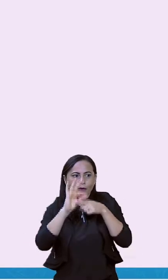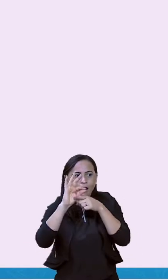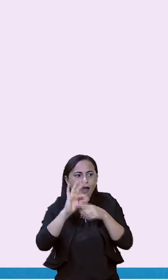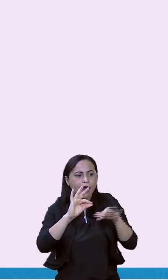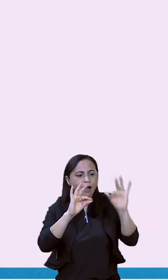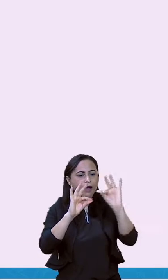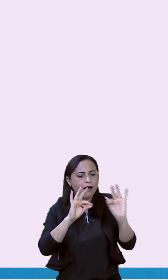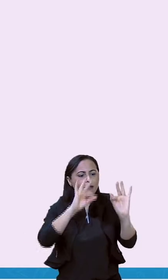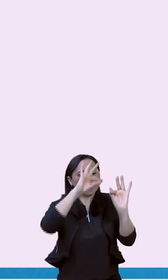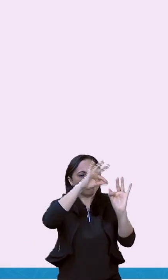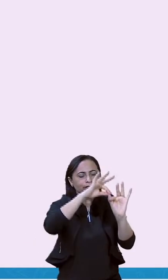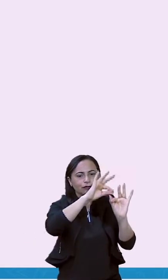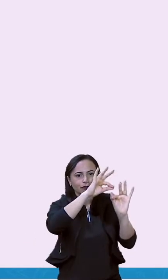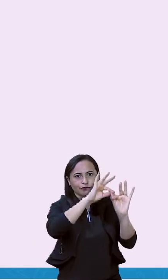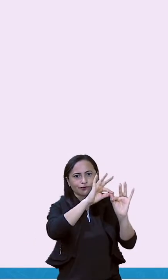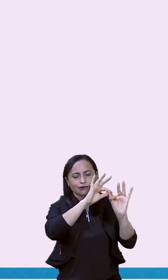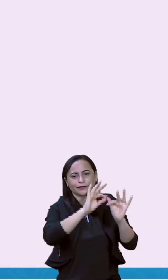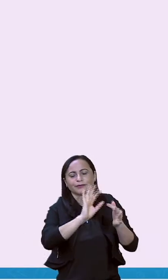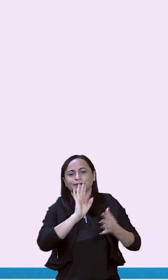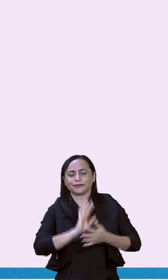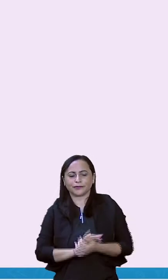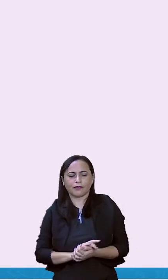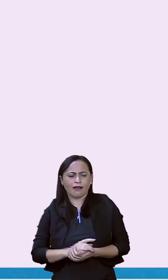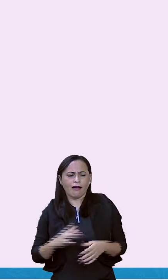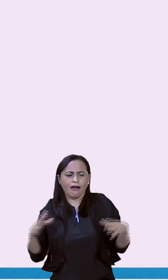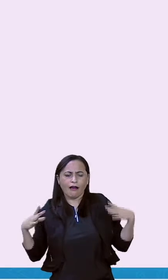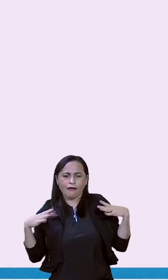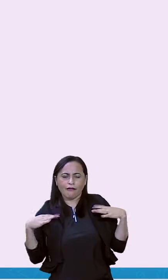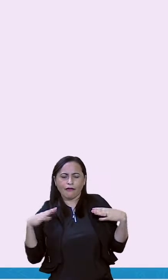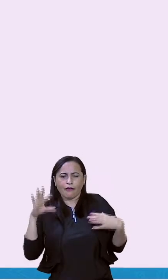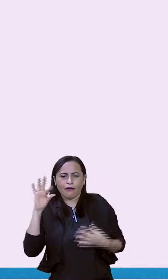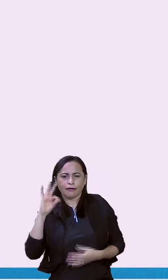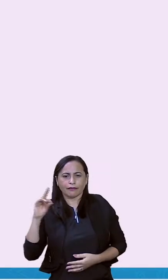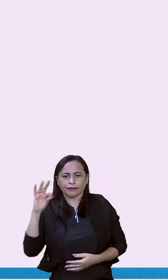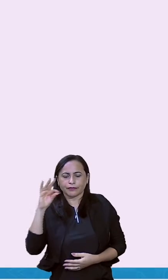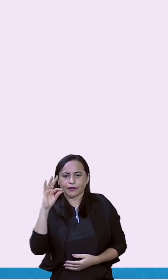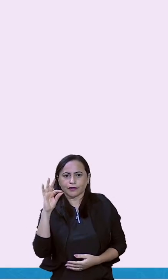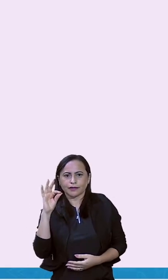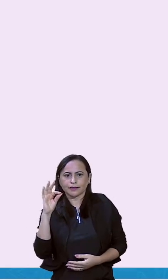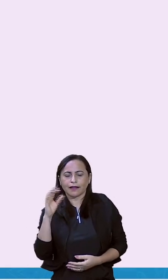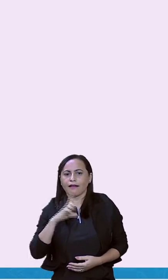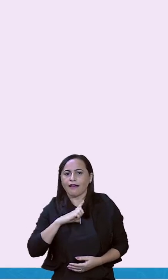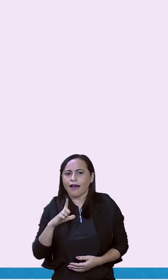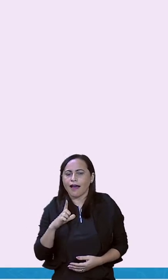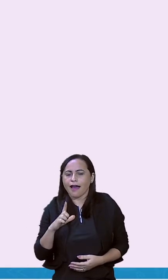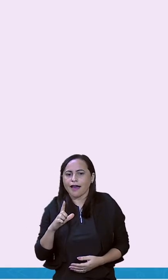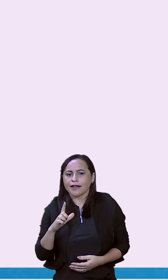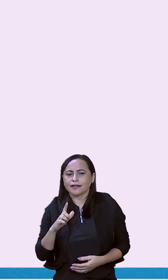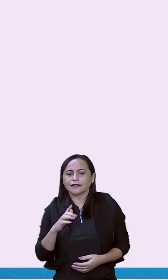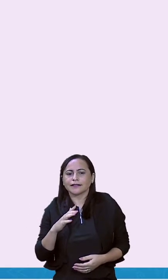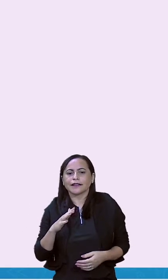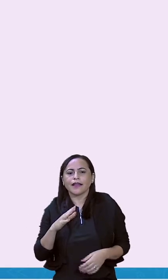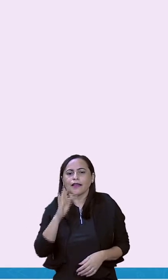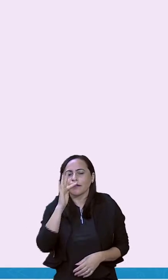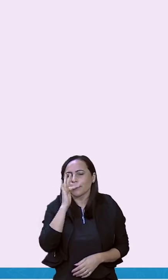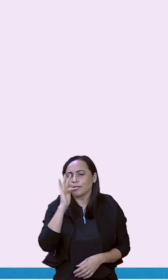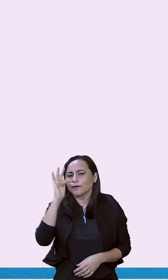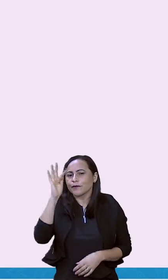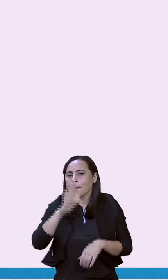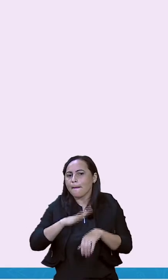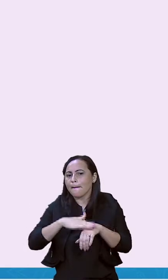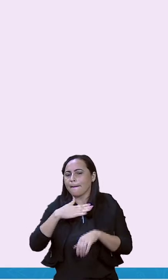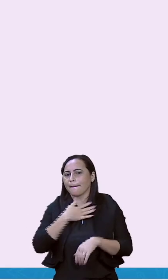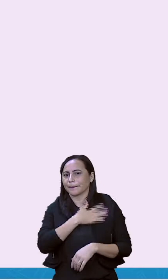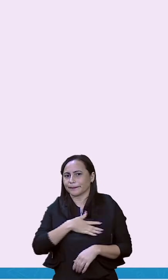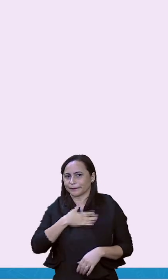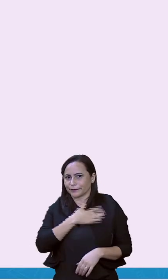bico na flor. O folgado beija-flor tem até suas flores preferidas. Coraci